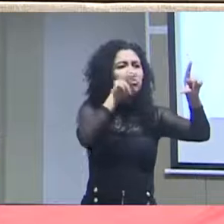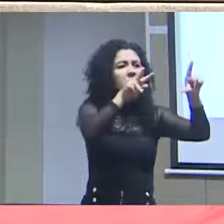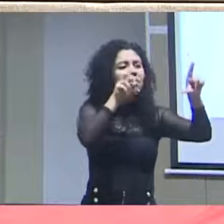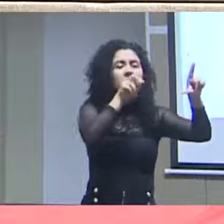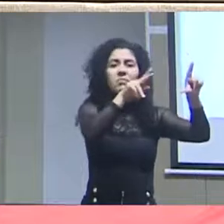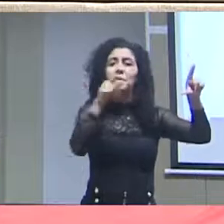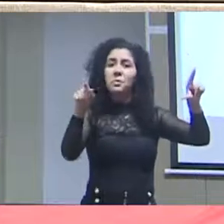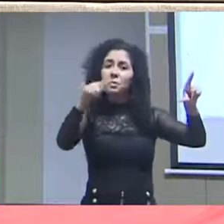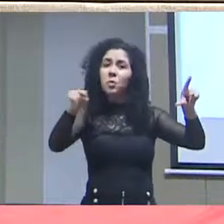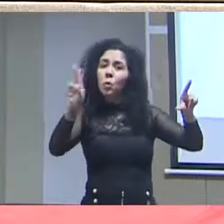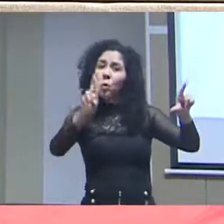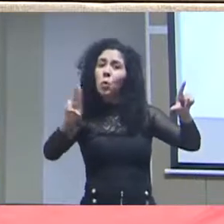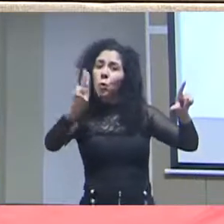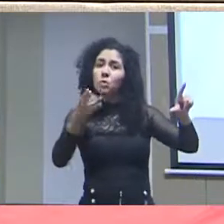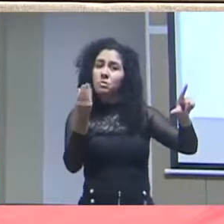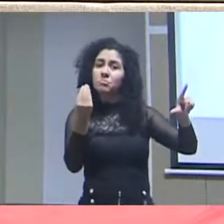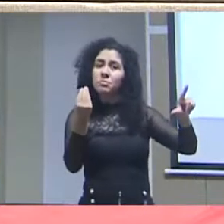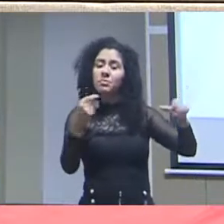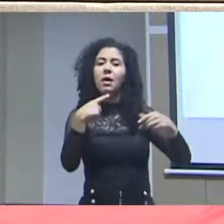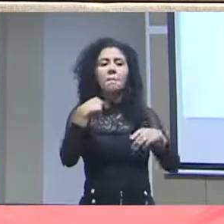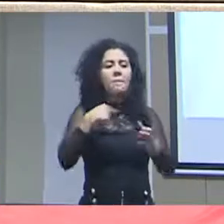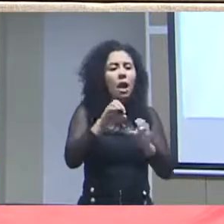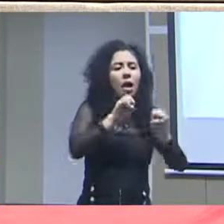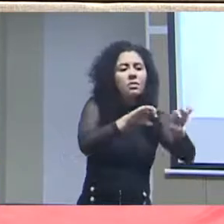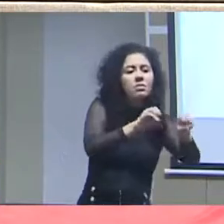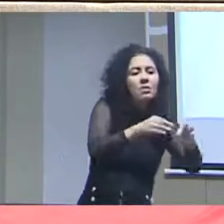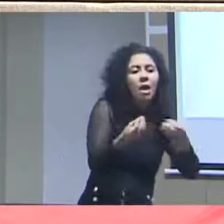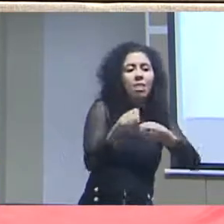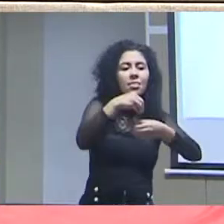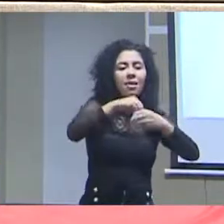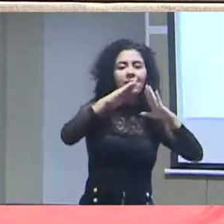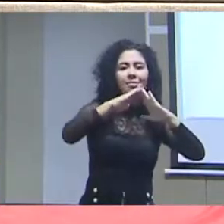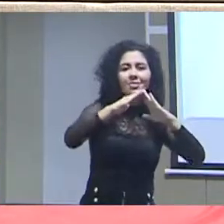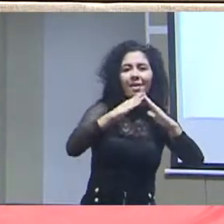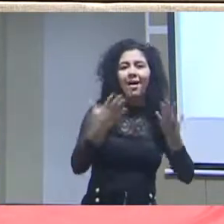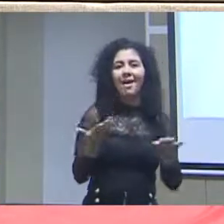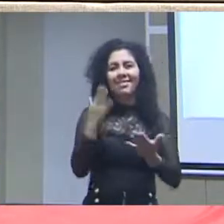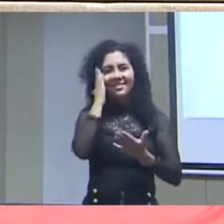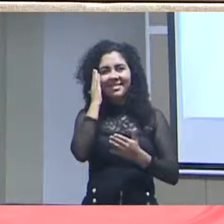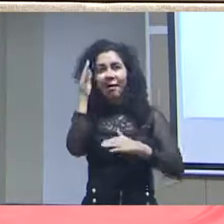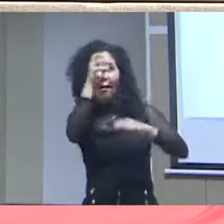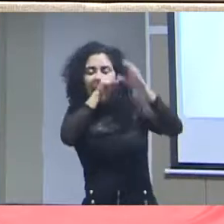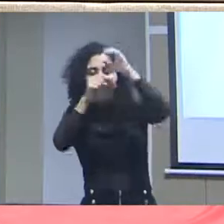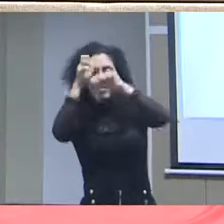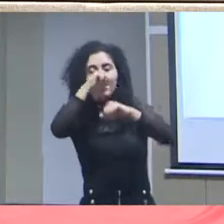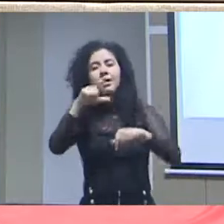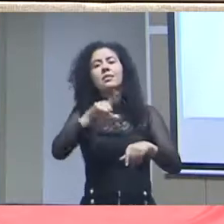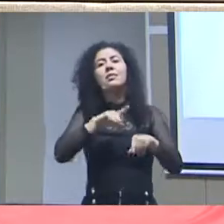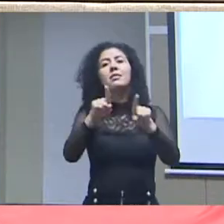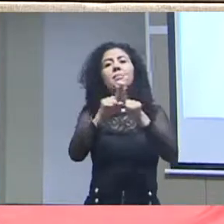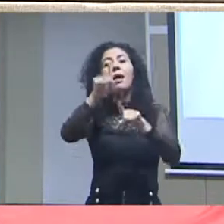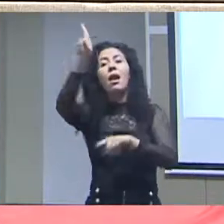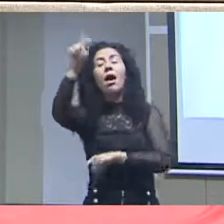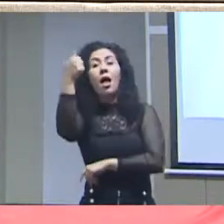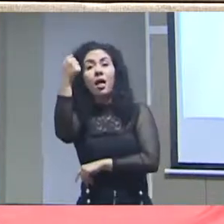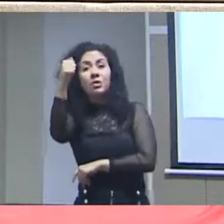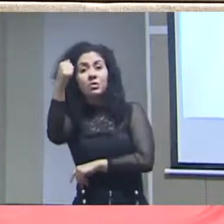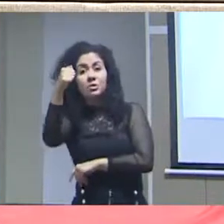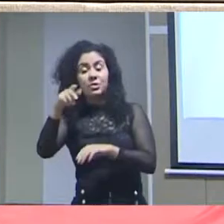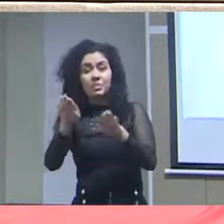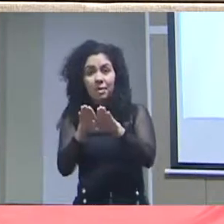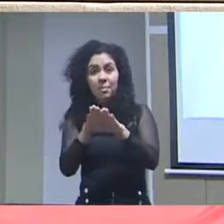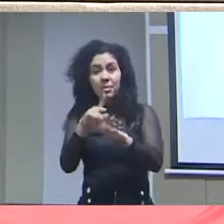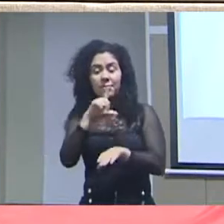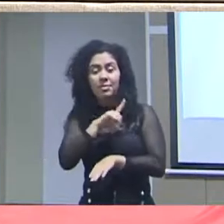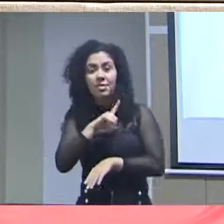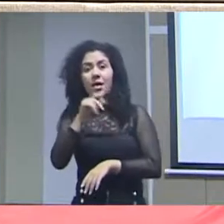dados abertos, para fazer trabalhos escolares com os filhos, para ensinar os filhos dentro de casa. Nós temos, em casos na Argentina, onde as